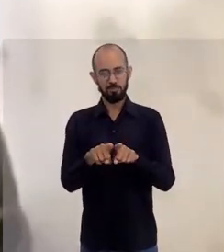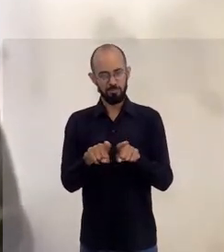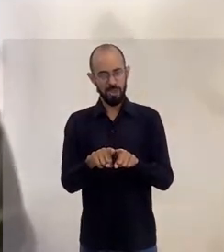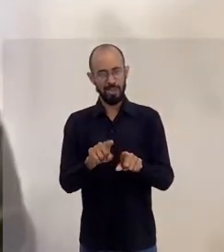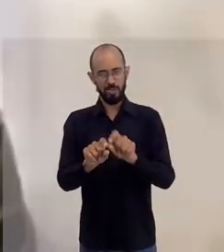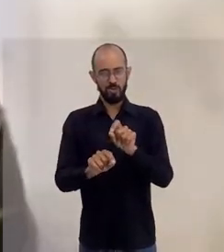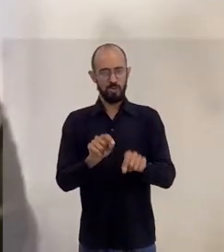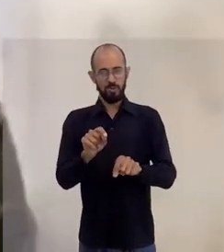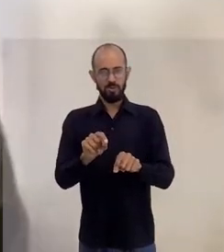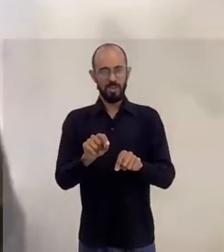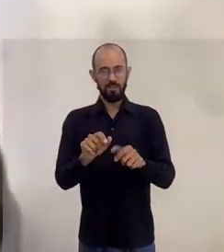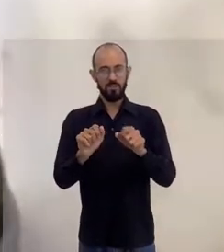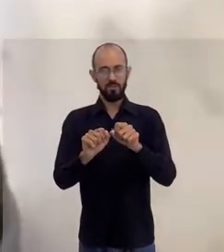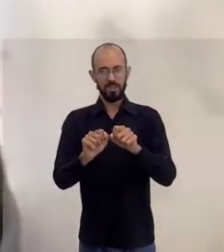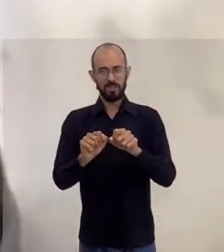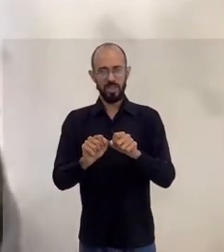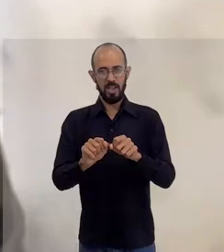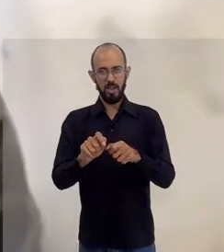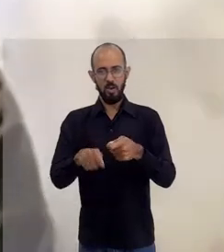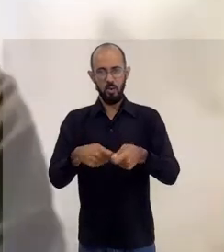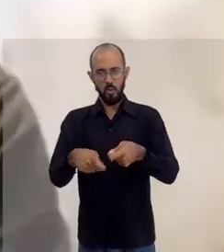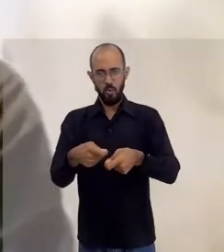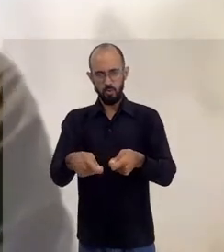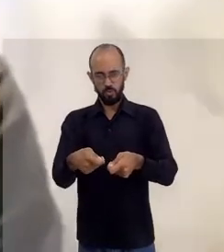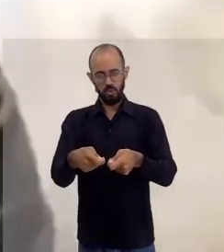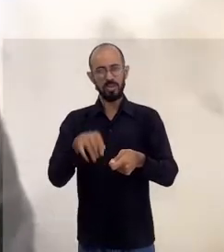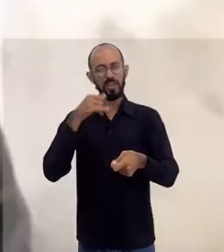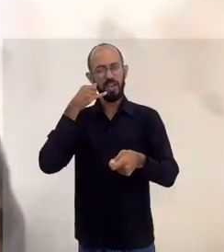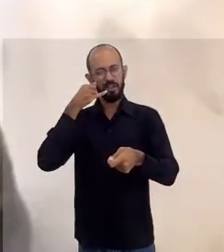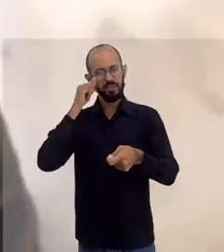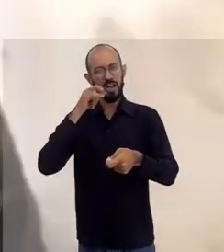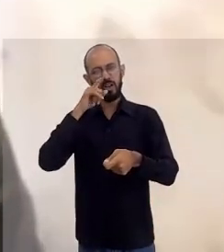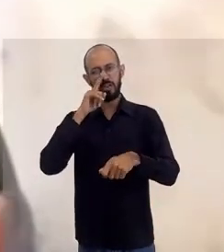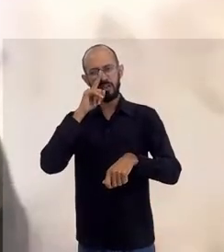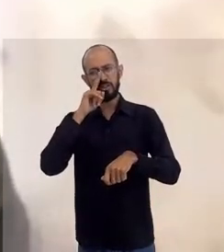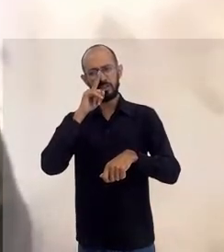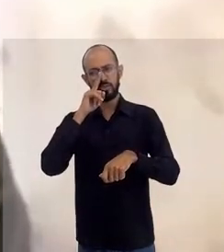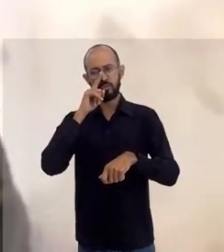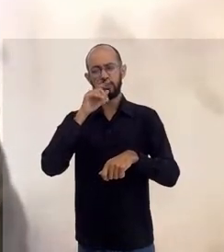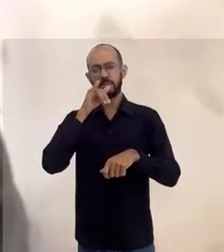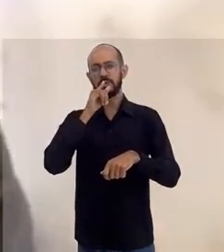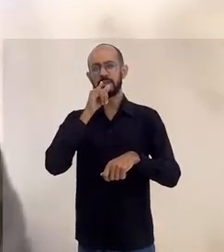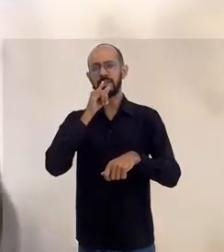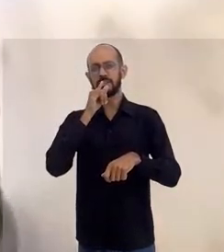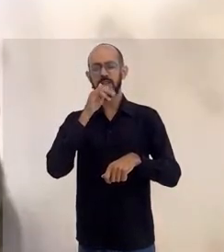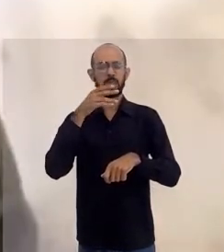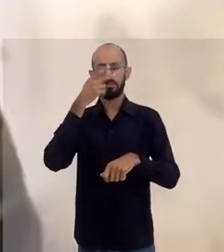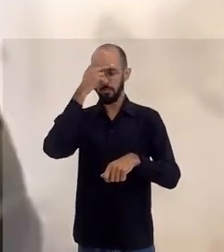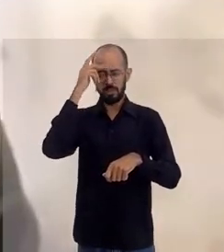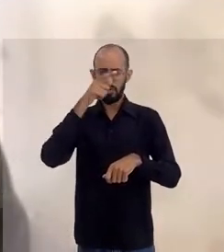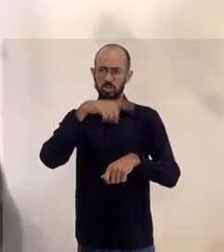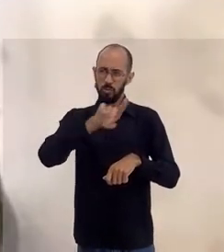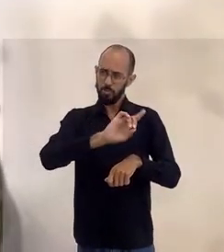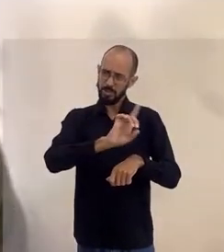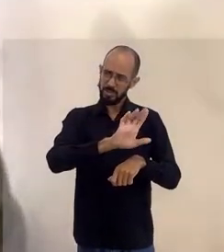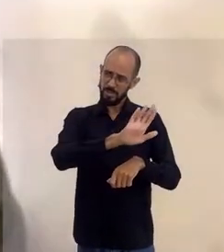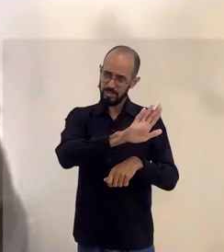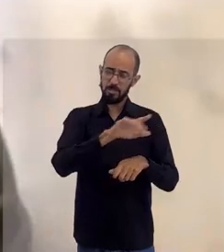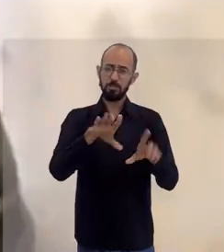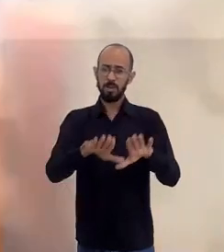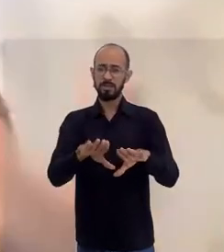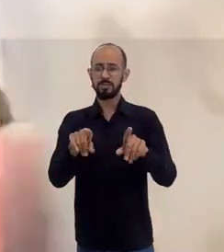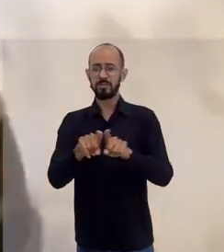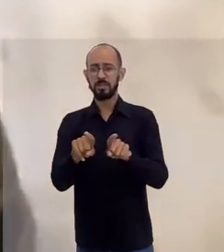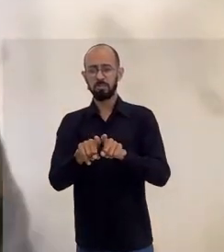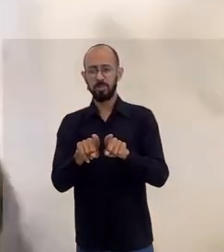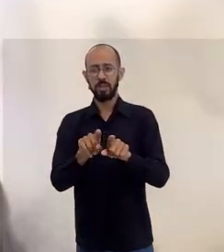não só fazer controle ou mitigar riscos de pessoas que não precisam estar ali, etc., mas